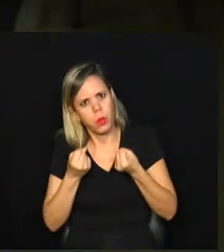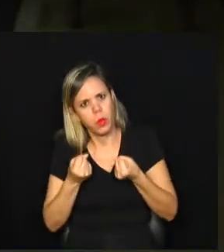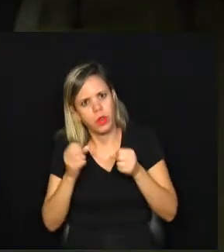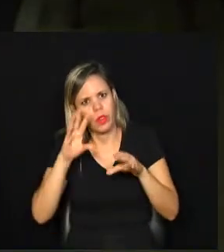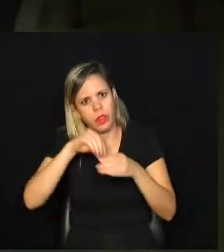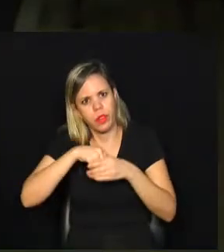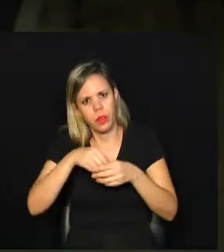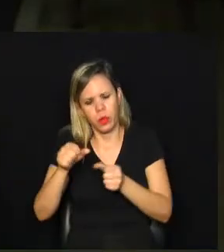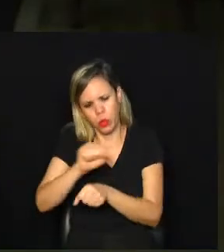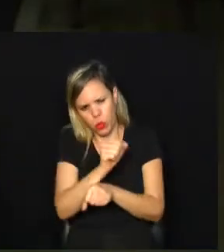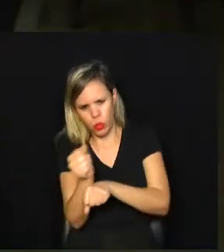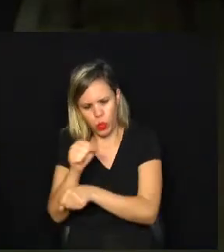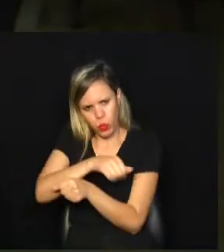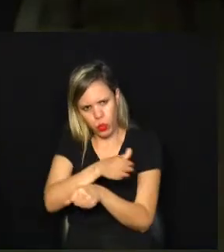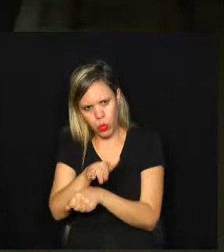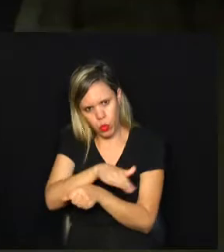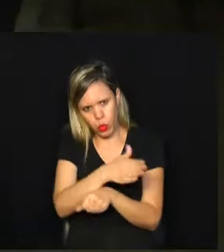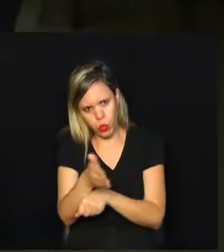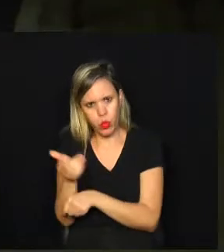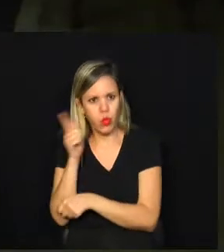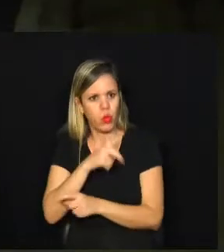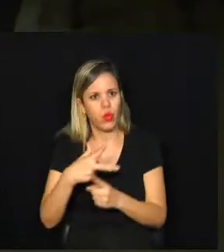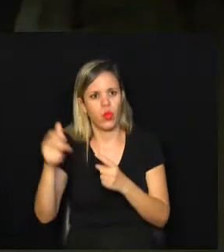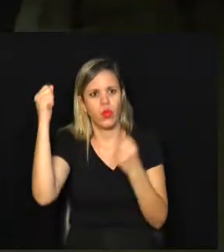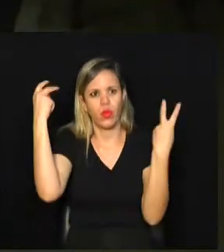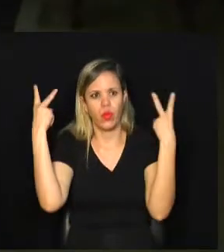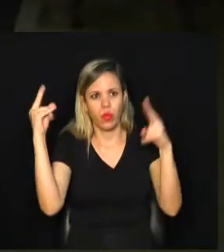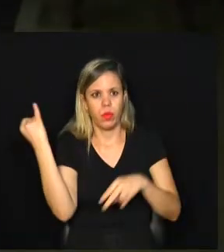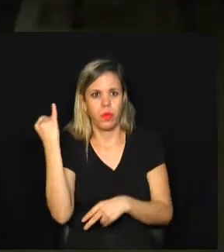das pistas para conseguir um título importante.